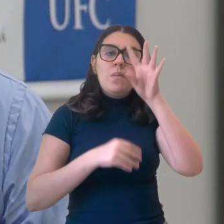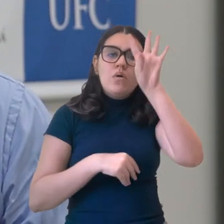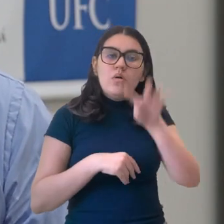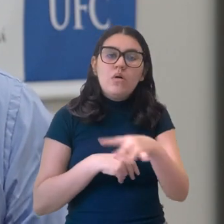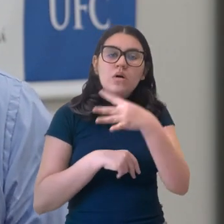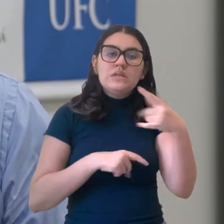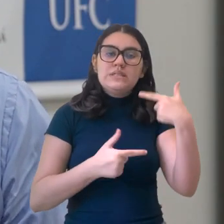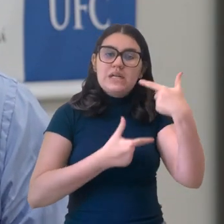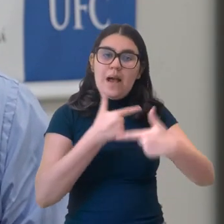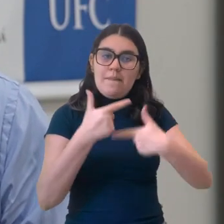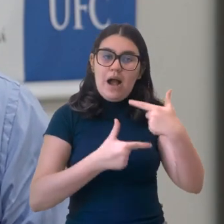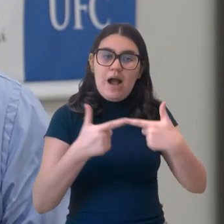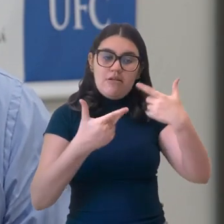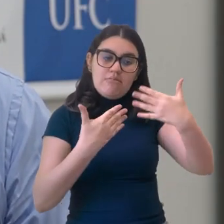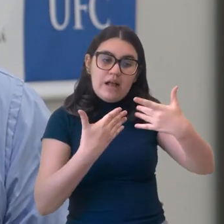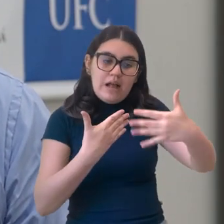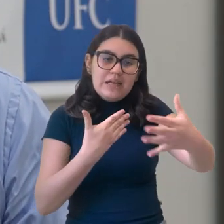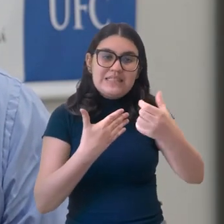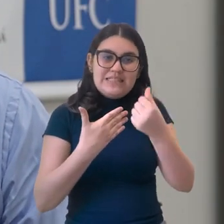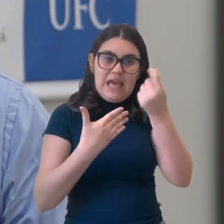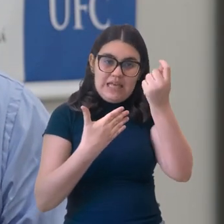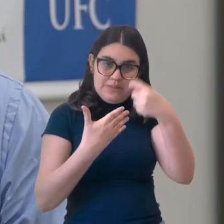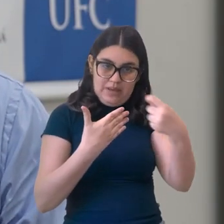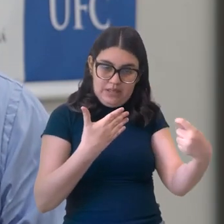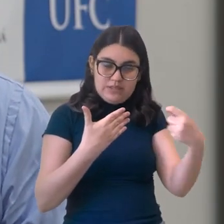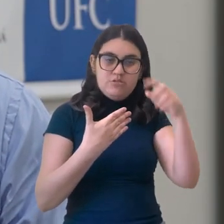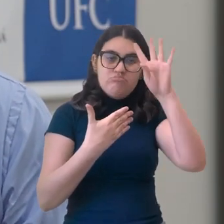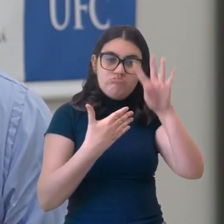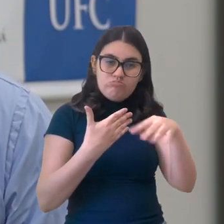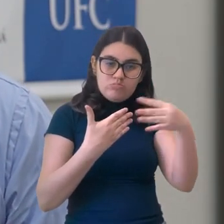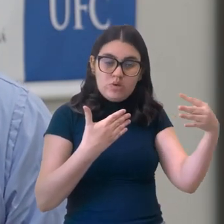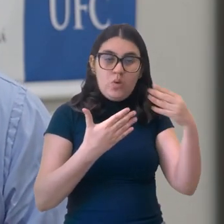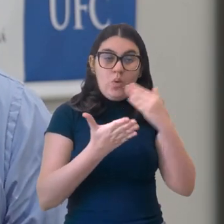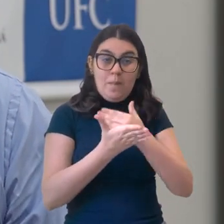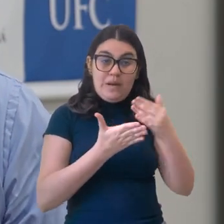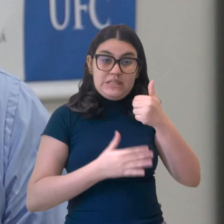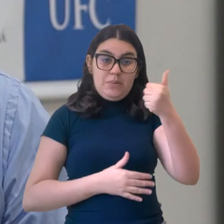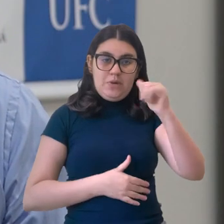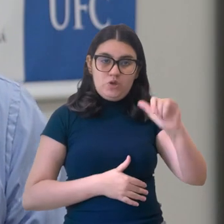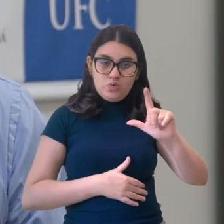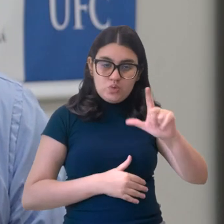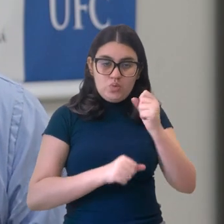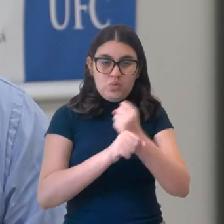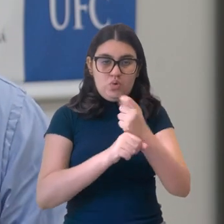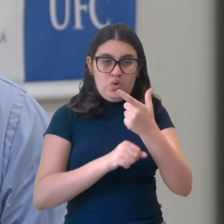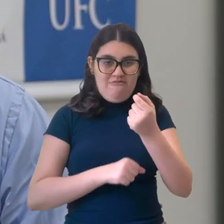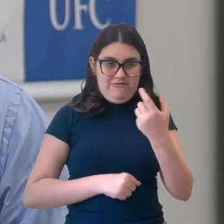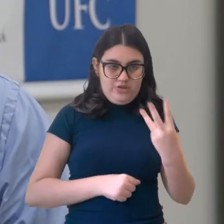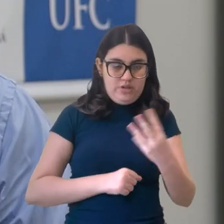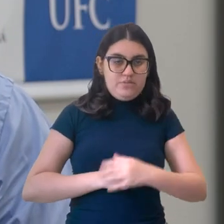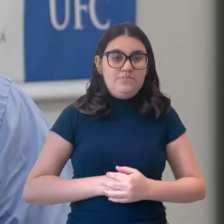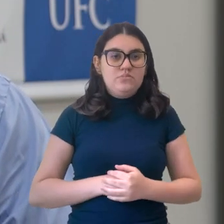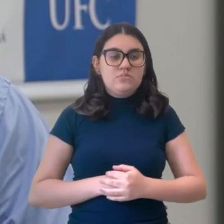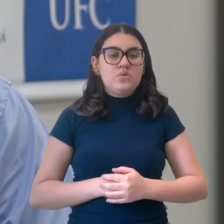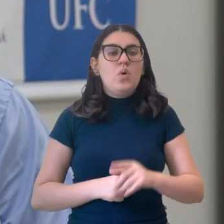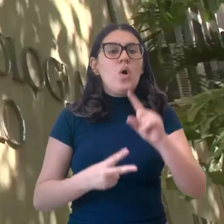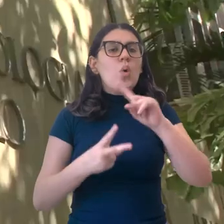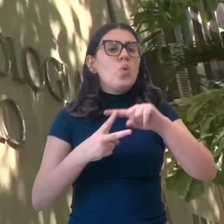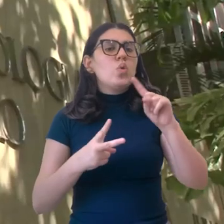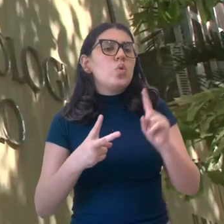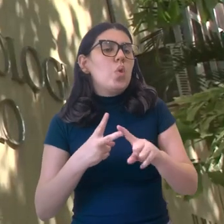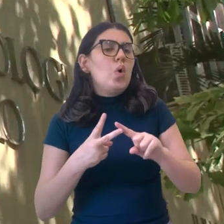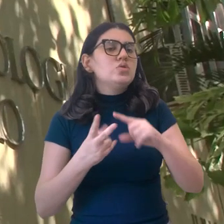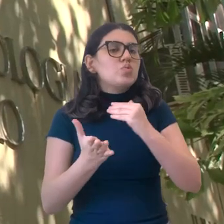teletrabalho nestas unidades para os próximos meses, seis meses, a contar de 1º de julho de 2023.